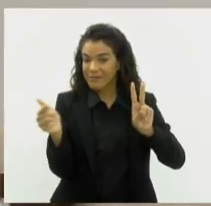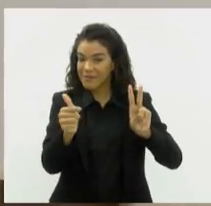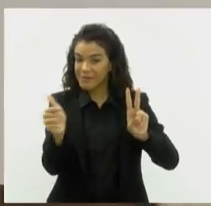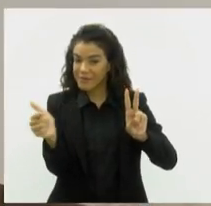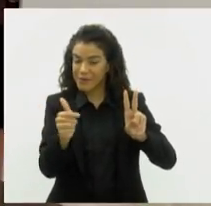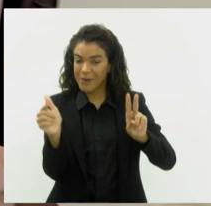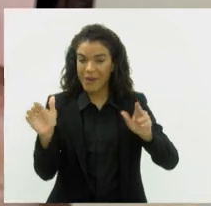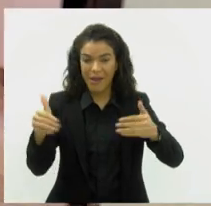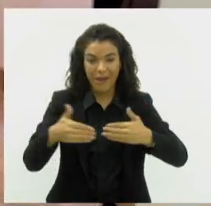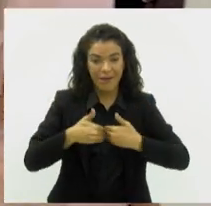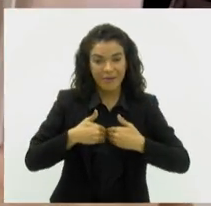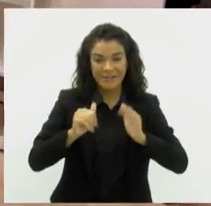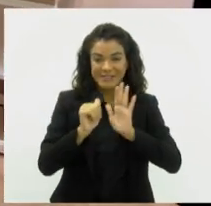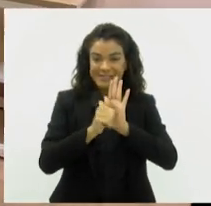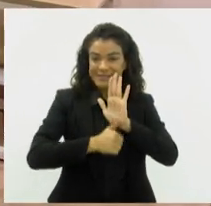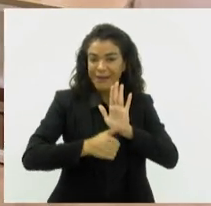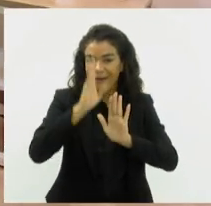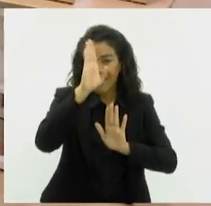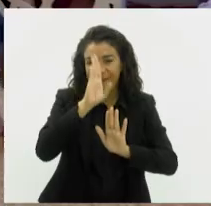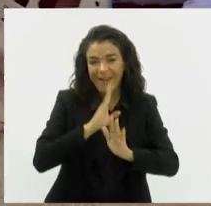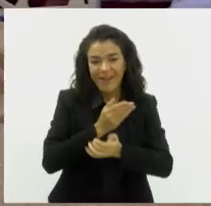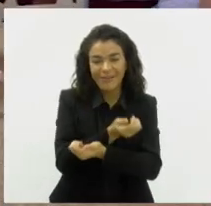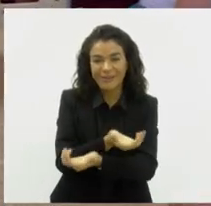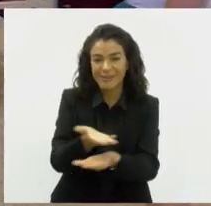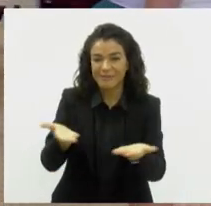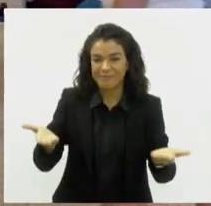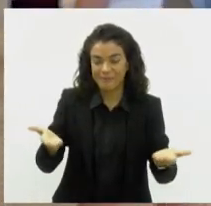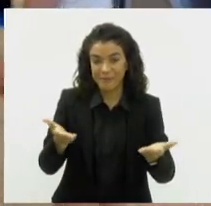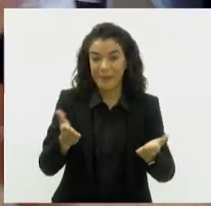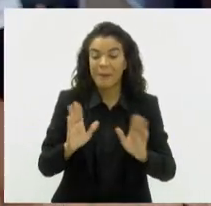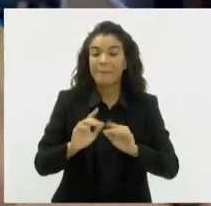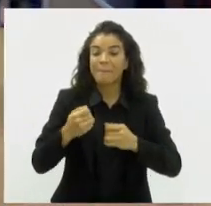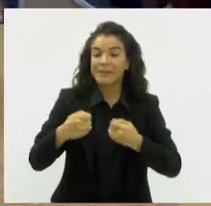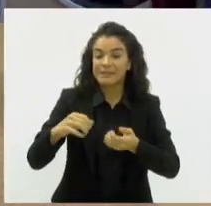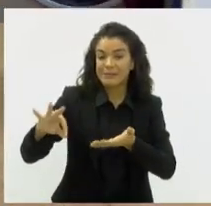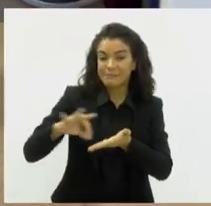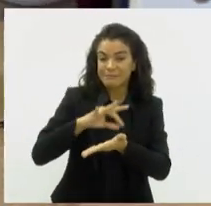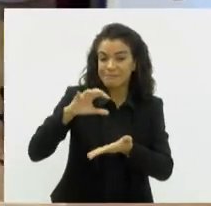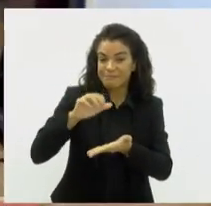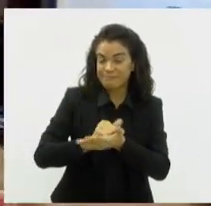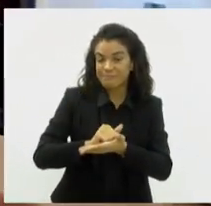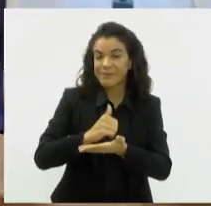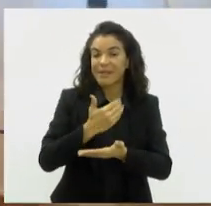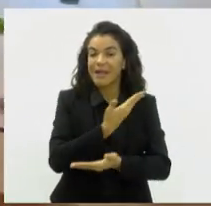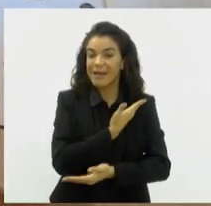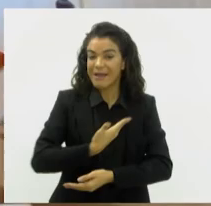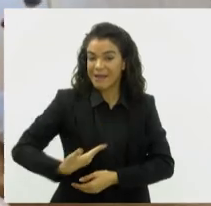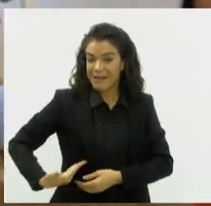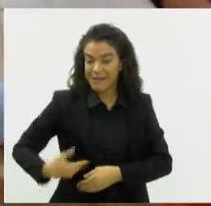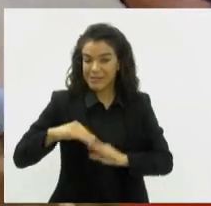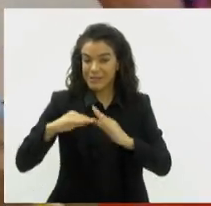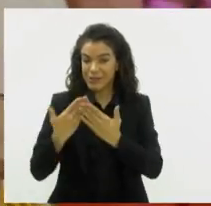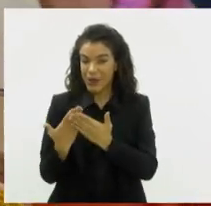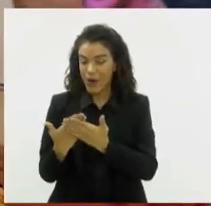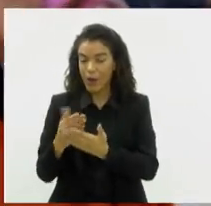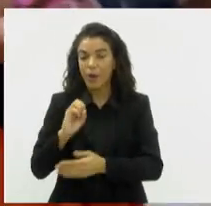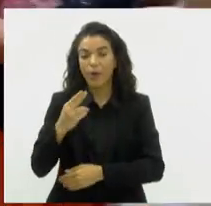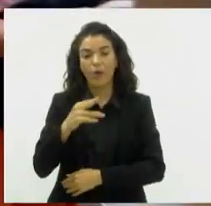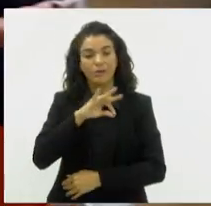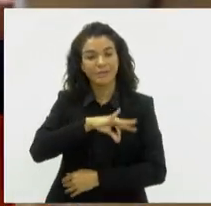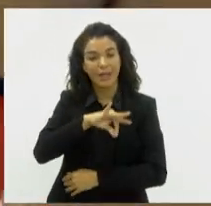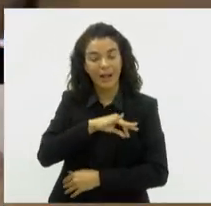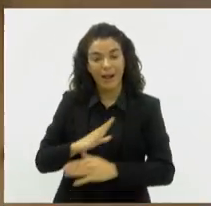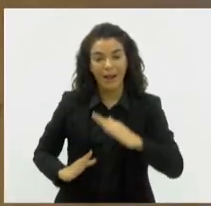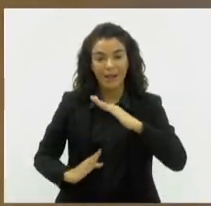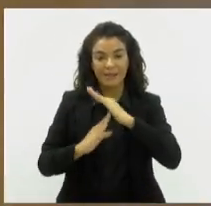autismo e síndrome de Down gratuitamente. Para isso, devem estar matriculados na rede pública de ensino ou possuir renda familiar